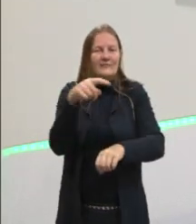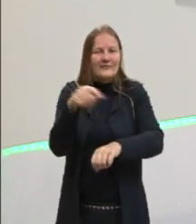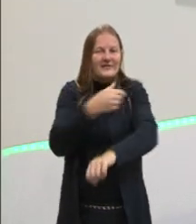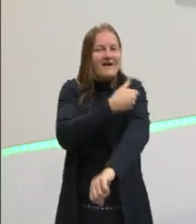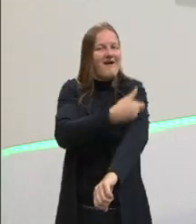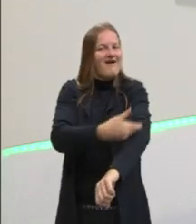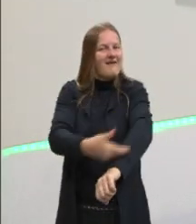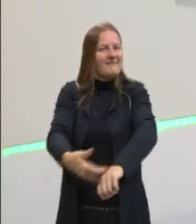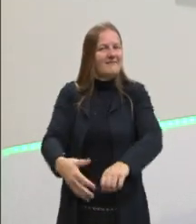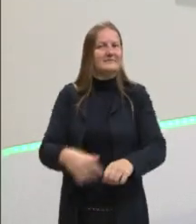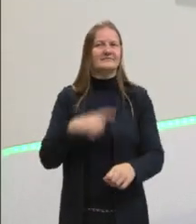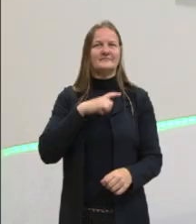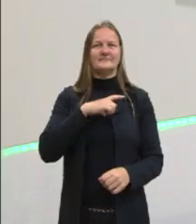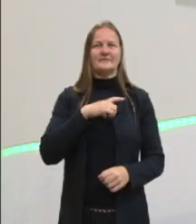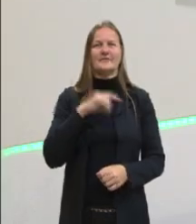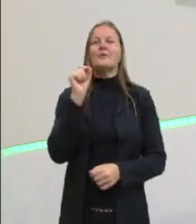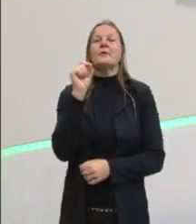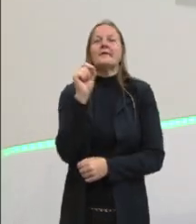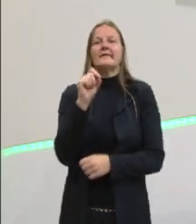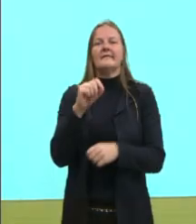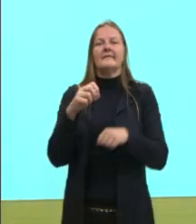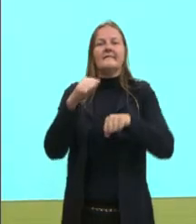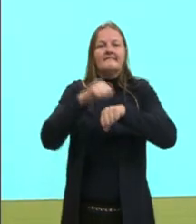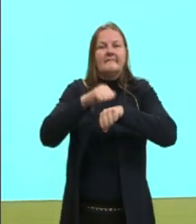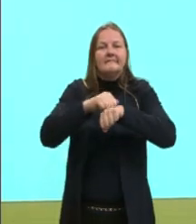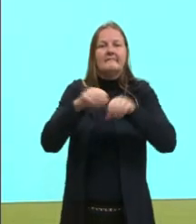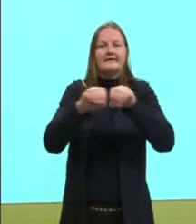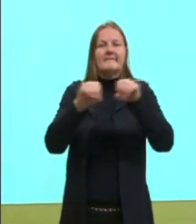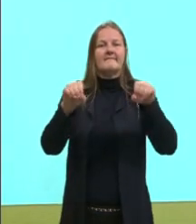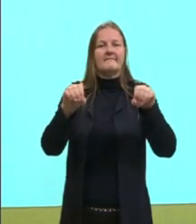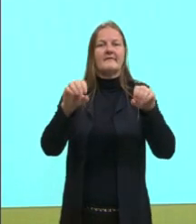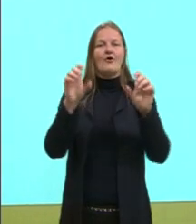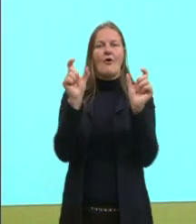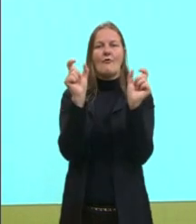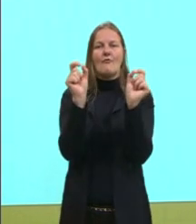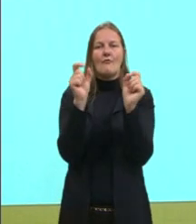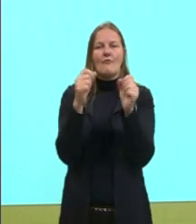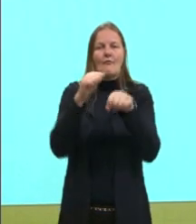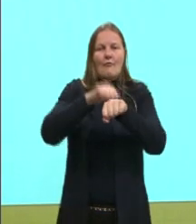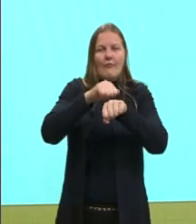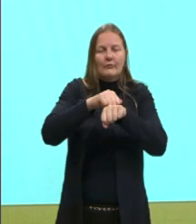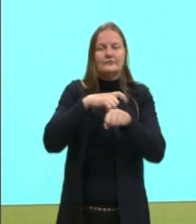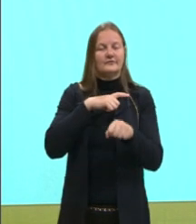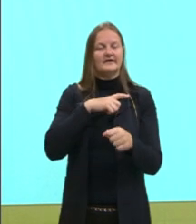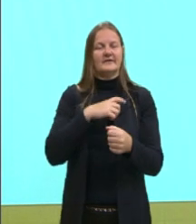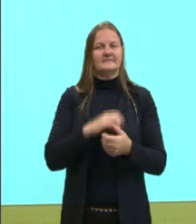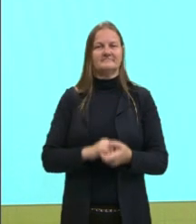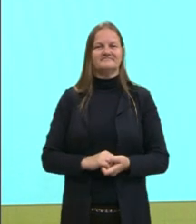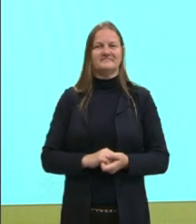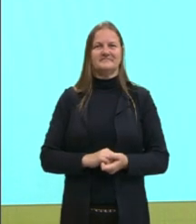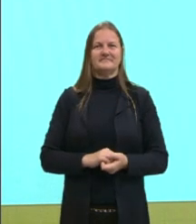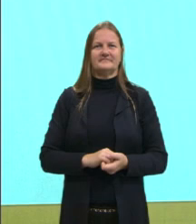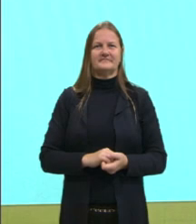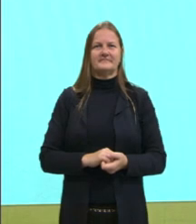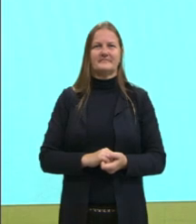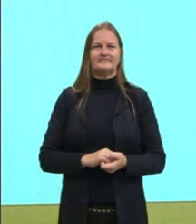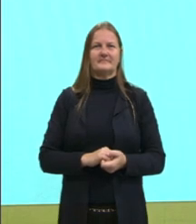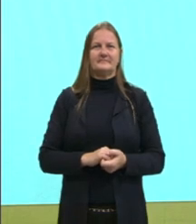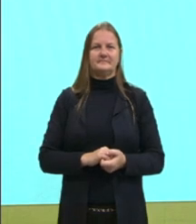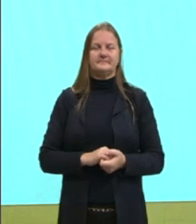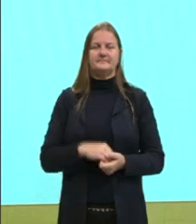de saber que é os vertebrados mesmo, que são os vertebrados. Então, esse subfilo, ele vai